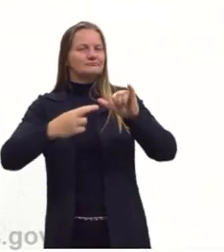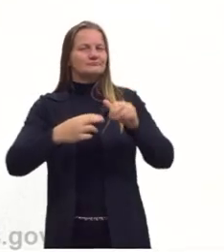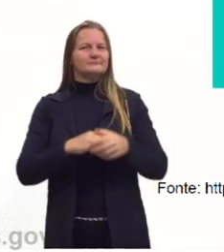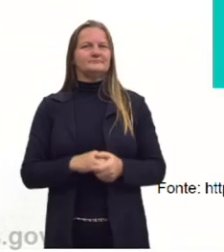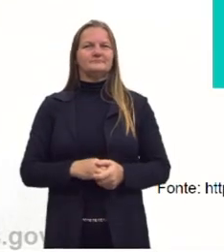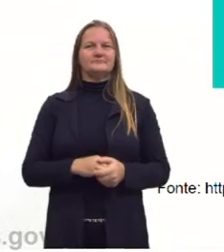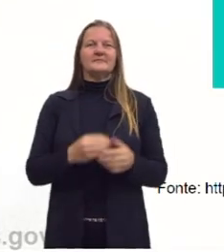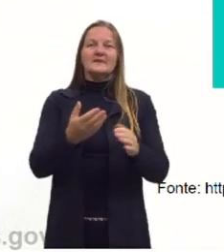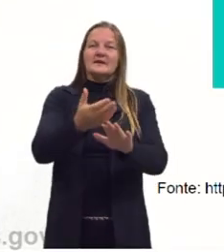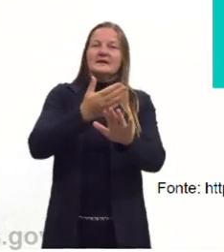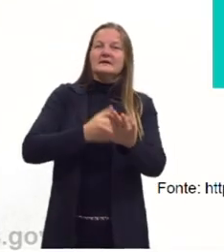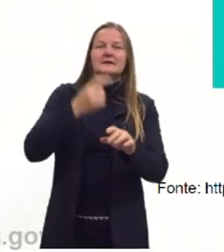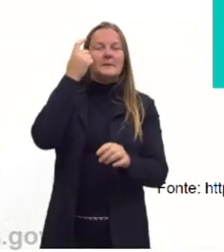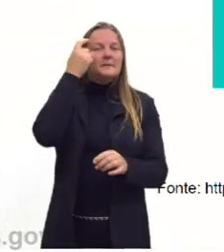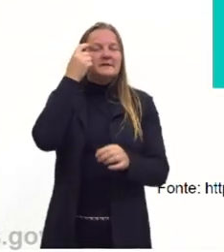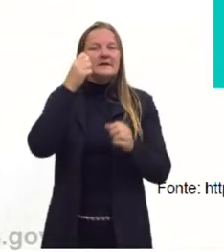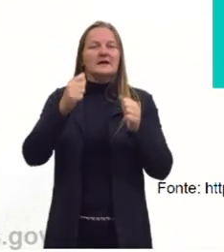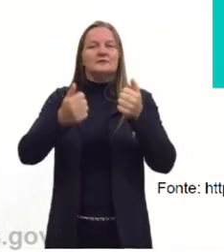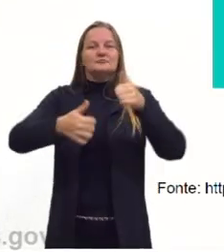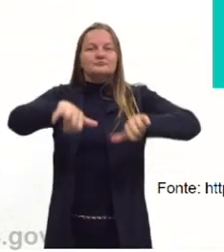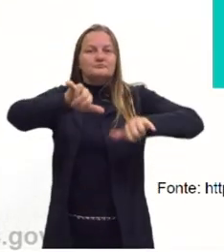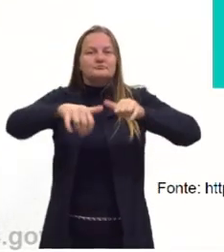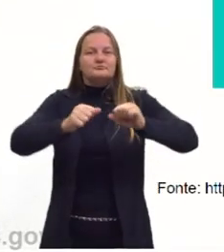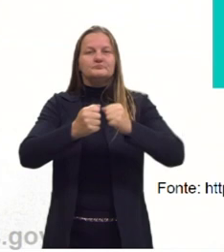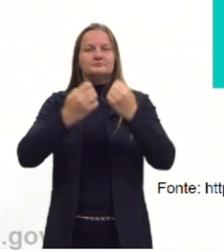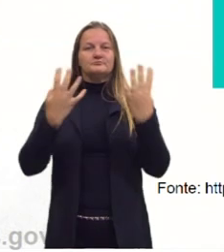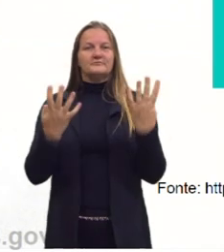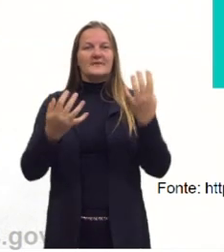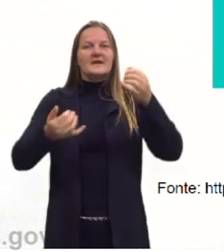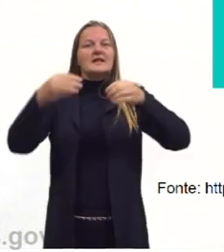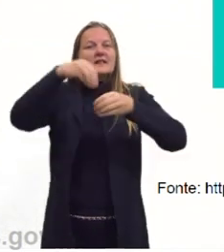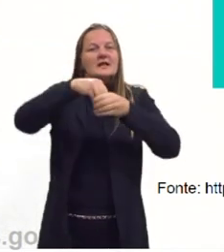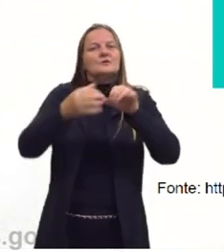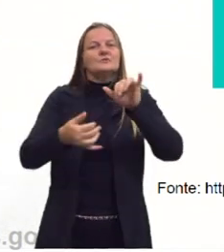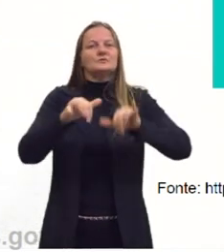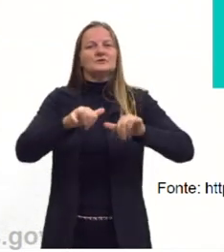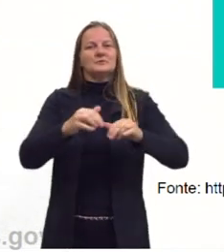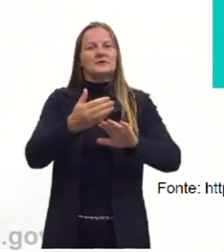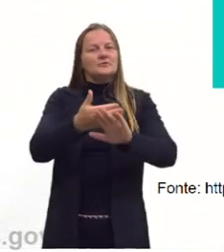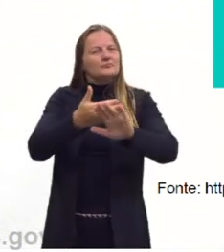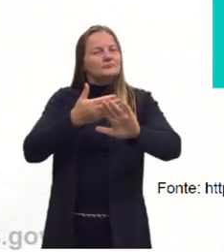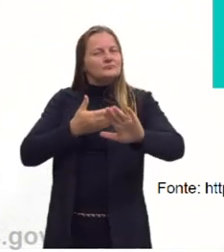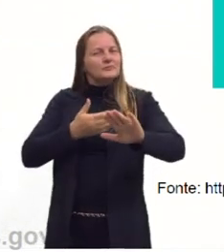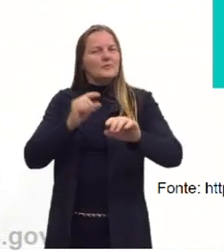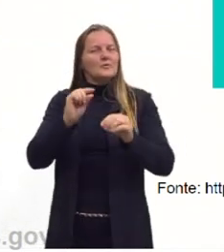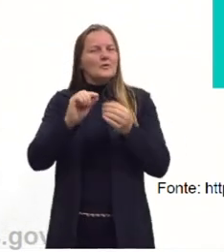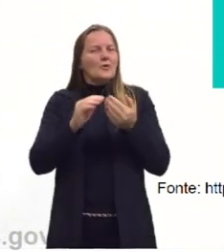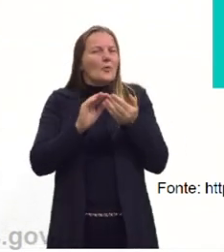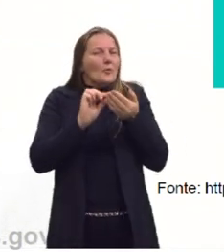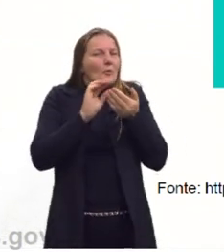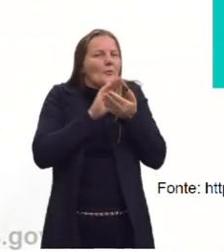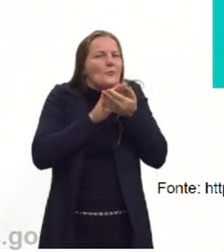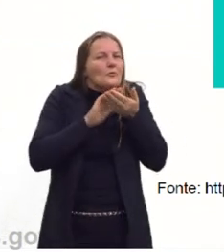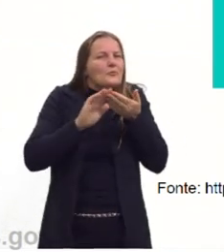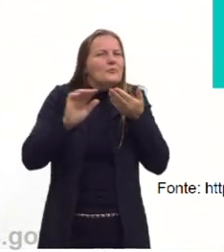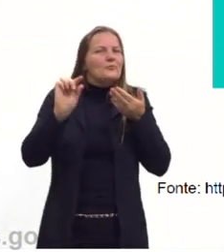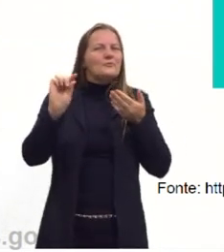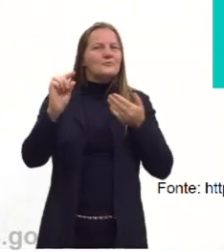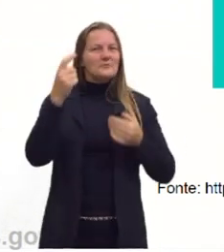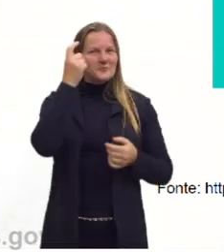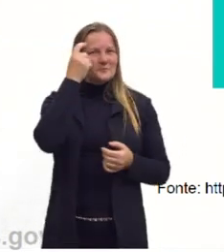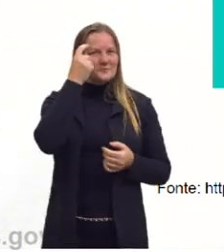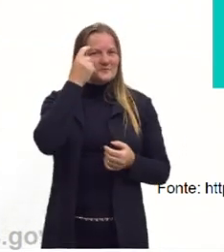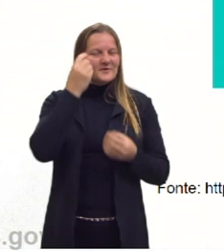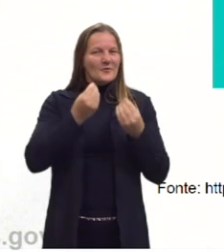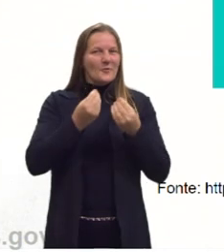Antes da gente pensar na estequiometria da química em si, a gente vai fugir um pouquinho de química e vamos pensar no